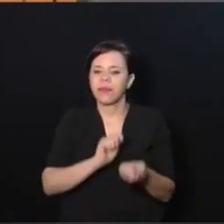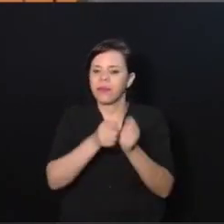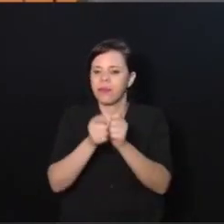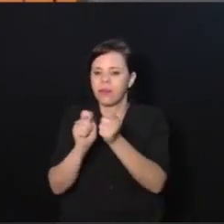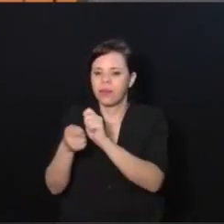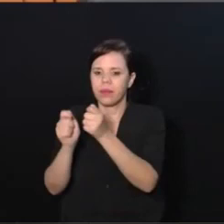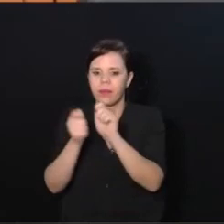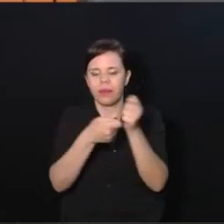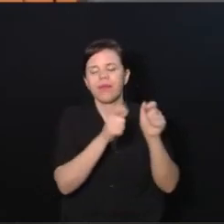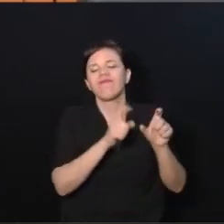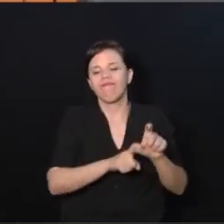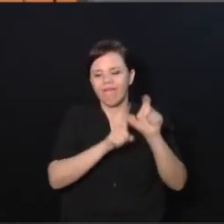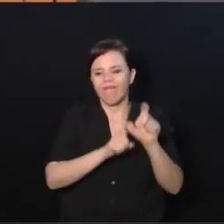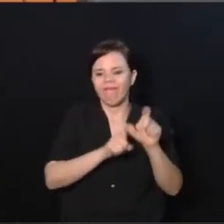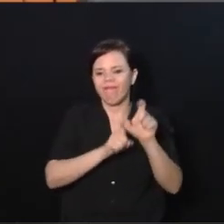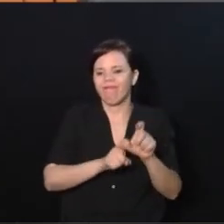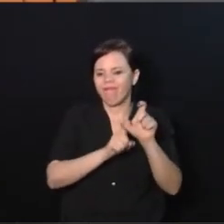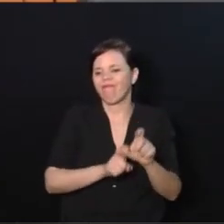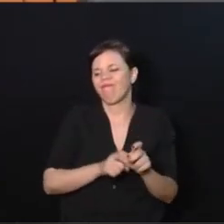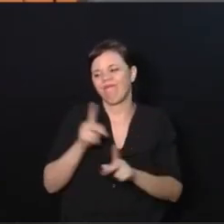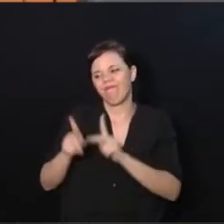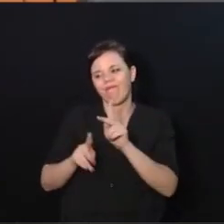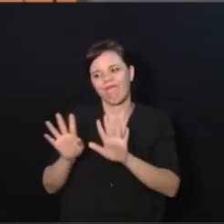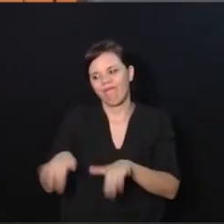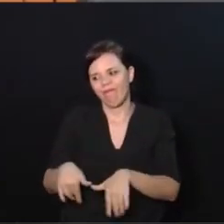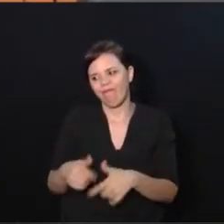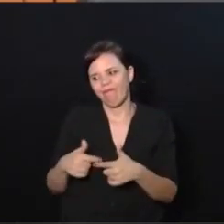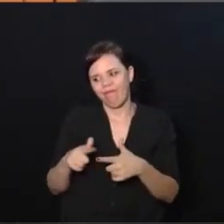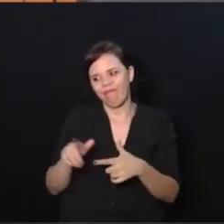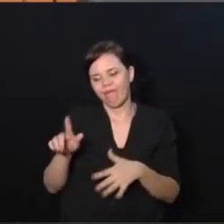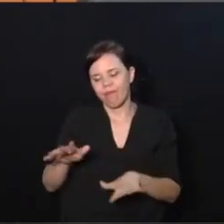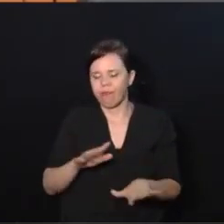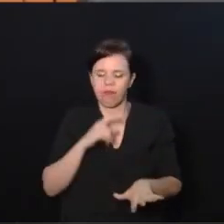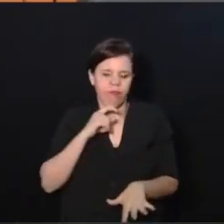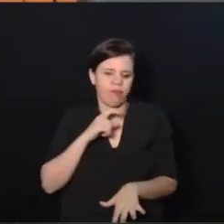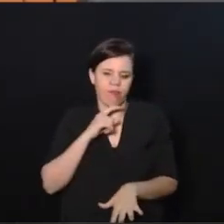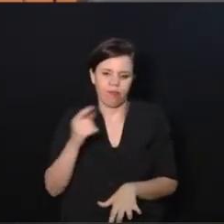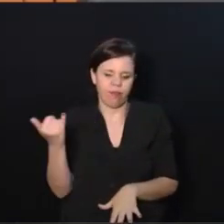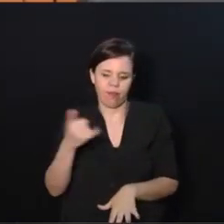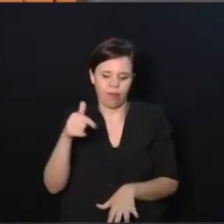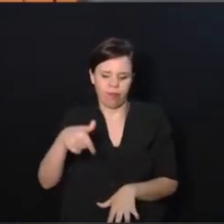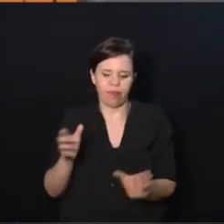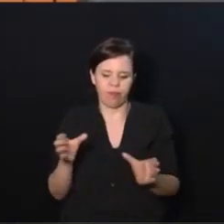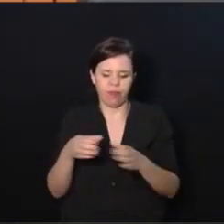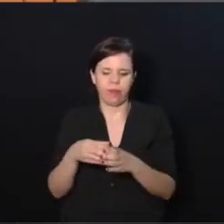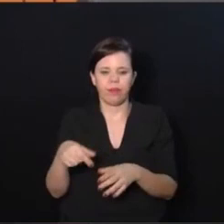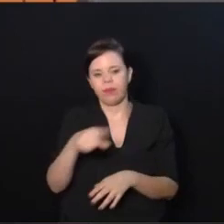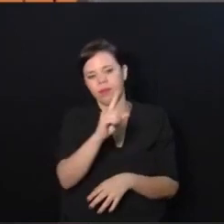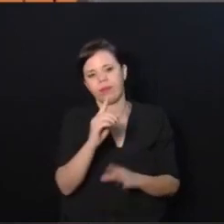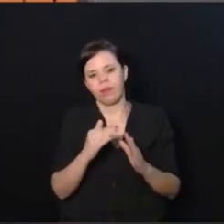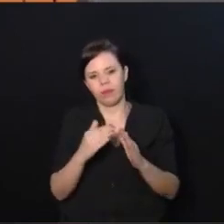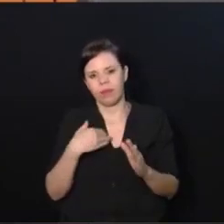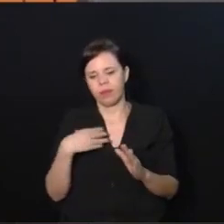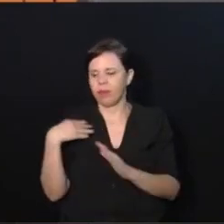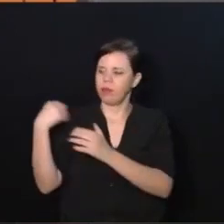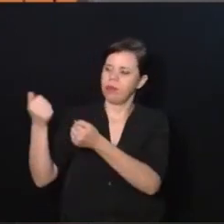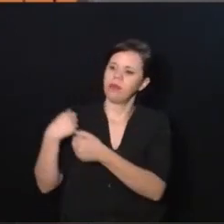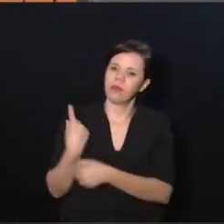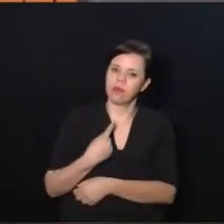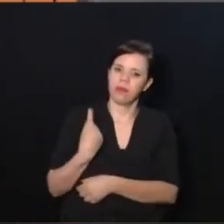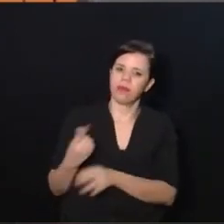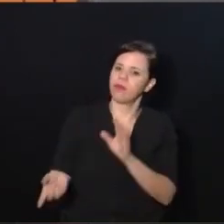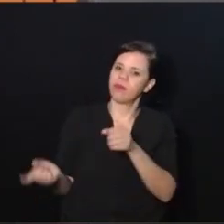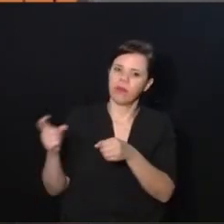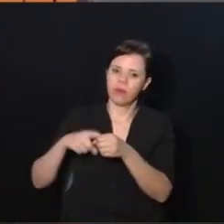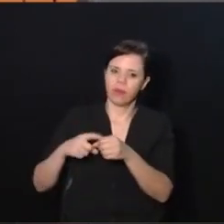reabilitado, de estar dependendo dos outros. Mas, por exemplo, não foi ninguém daqui da REMI que foi na minha casa me buscar. Eu vim sozinho e vou